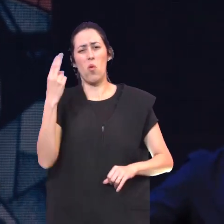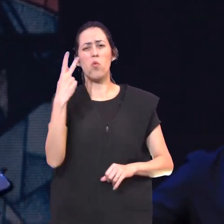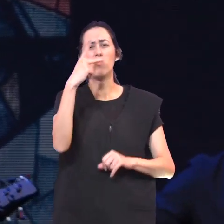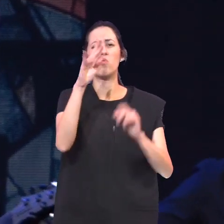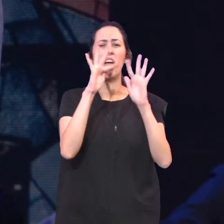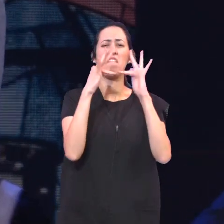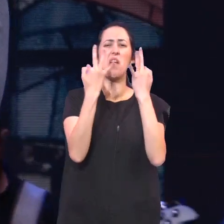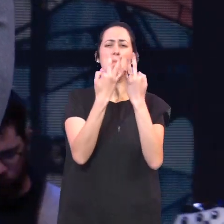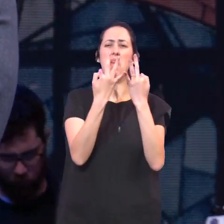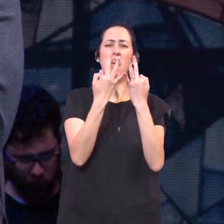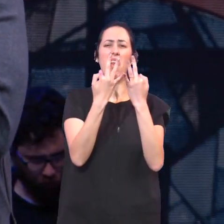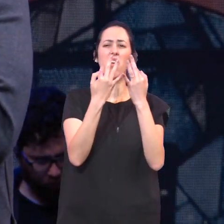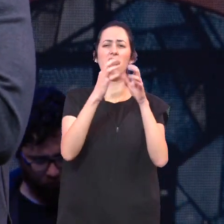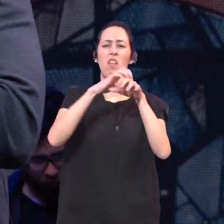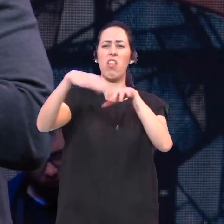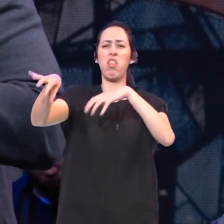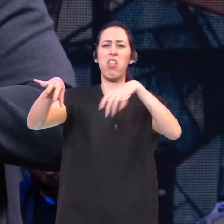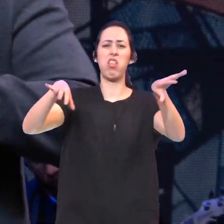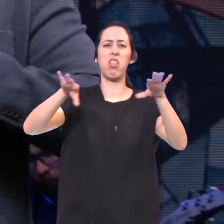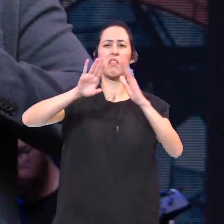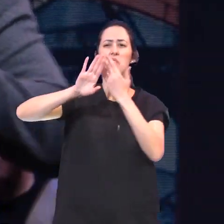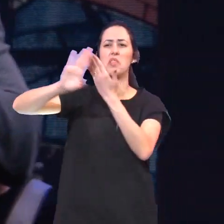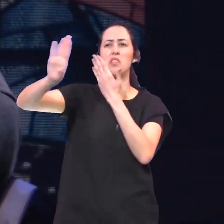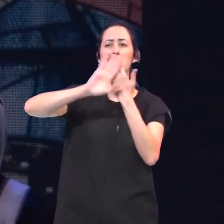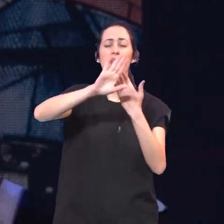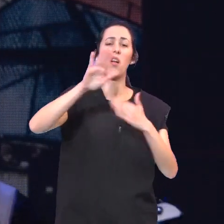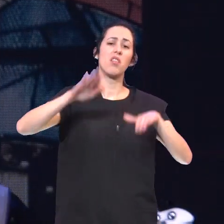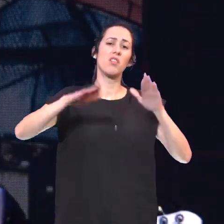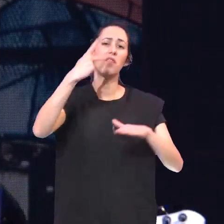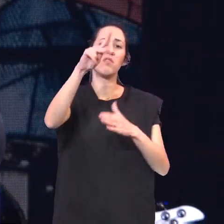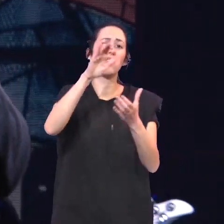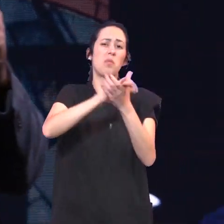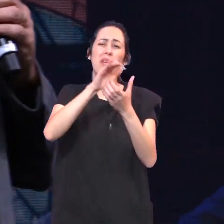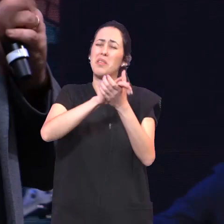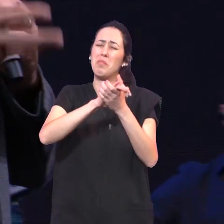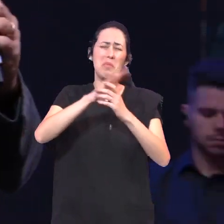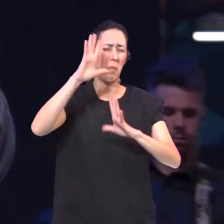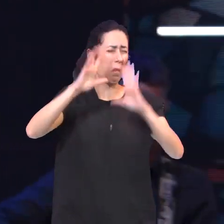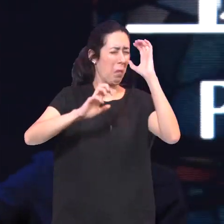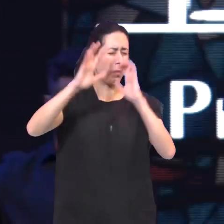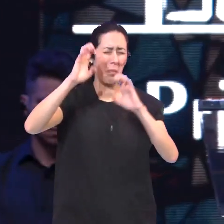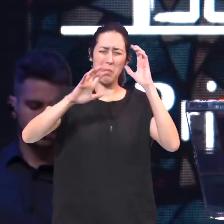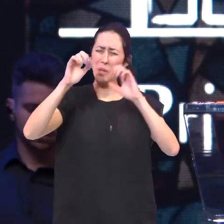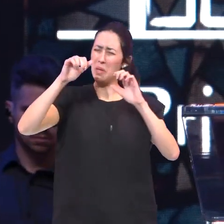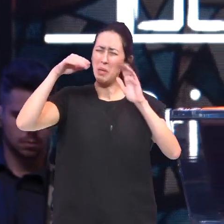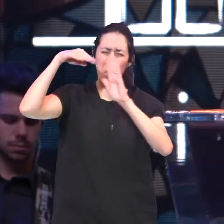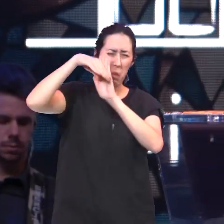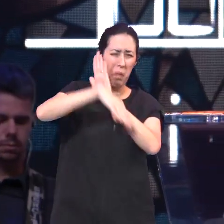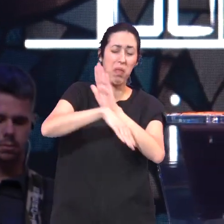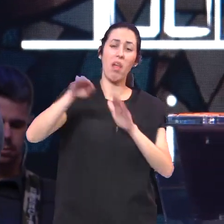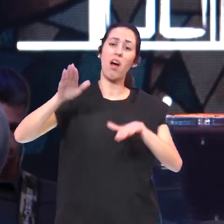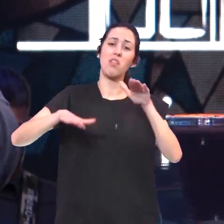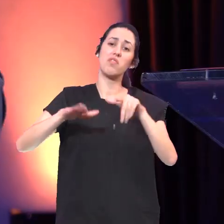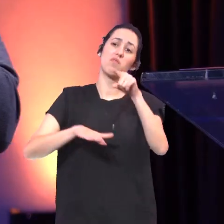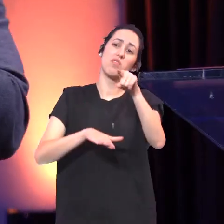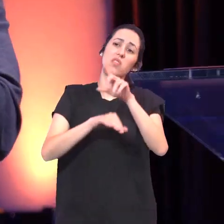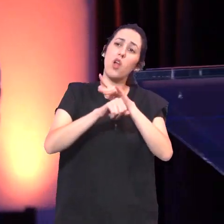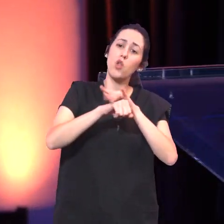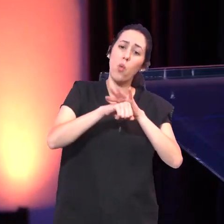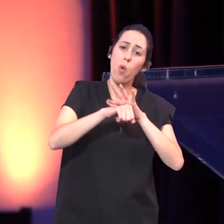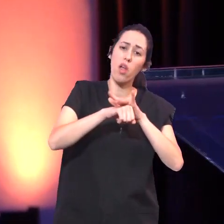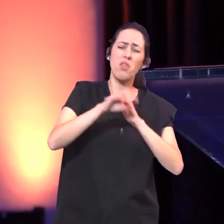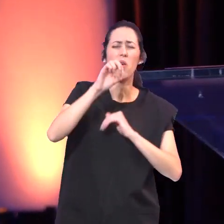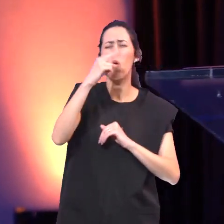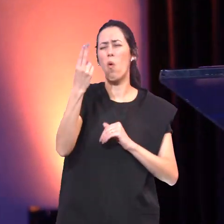Talvez o seu casamento Esteja à beira De um colapso Talvez você Esteja doente Ou ainda